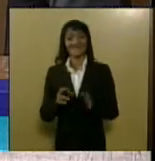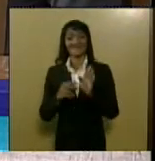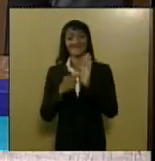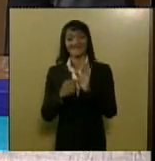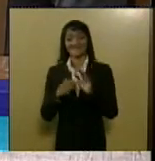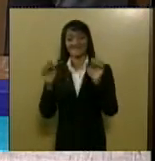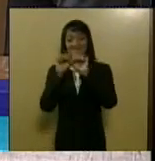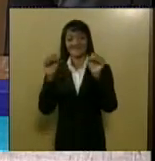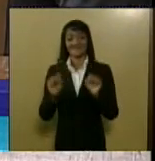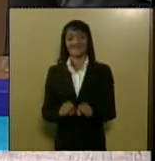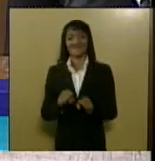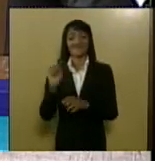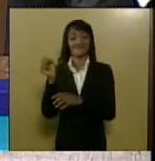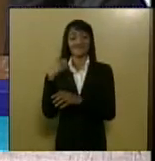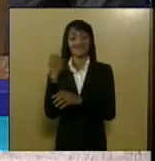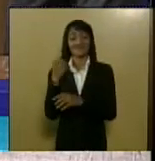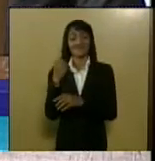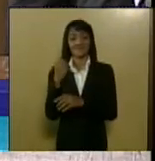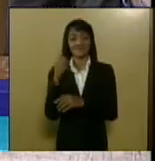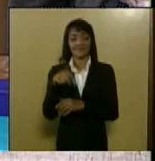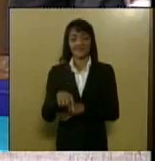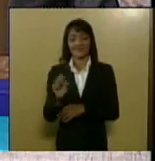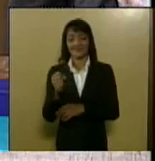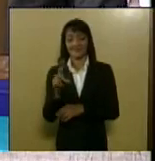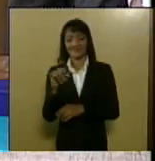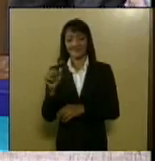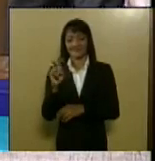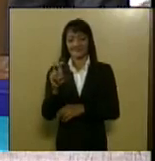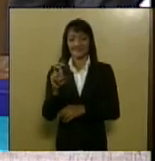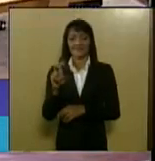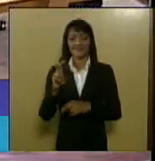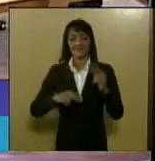sistema de radioterapia do estado de Sergipe no dia 5 de junho decorrente